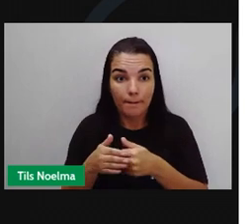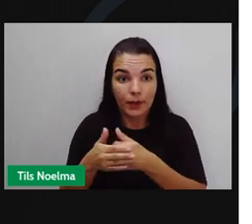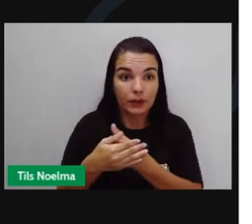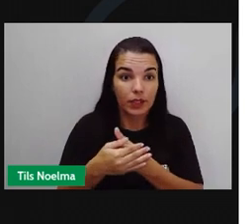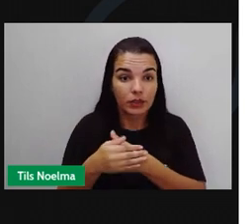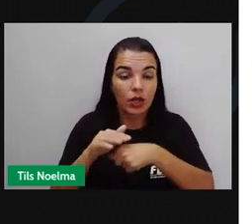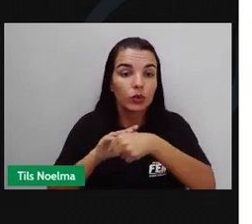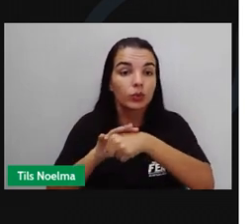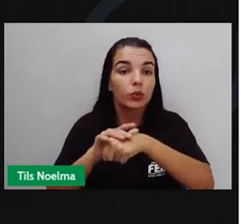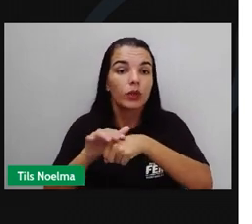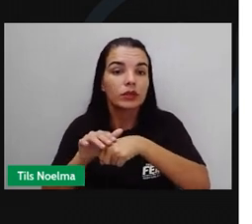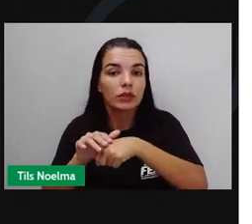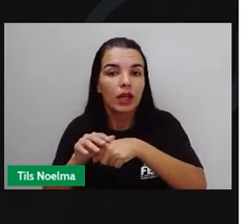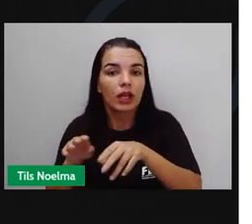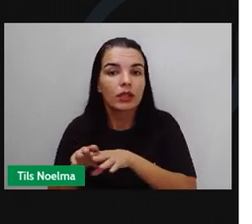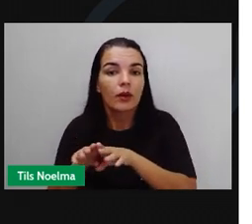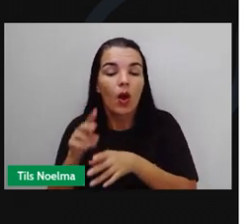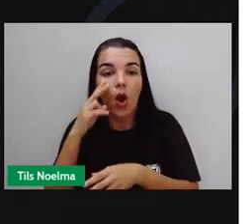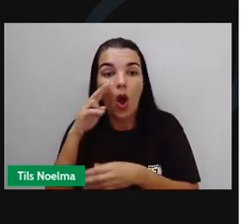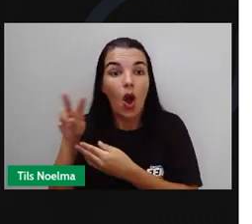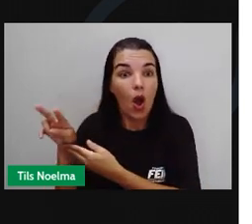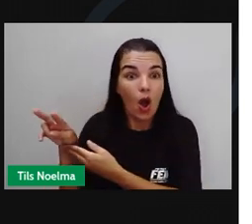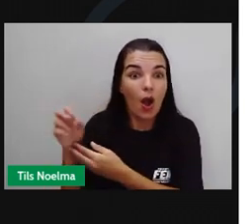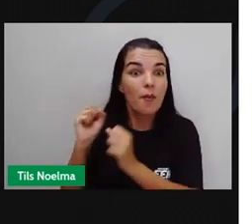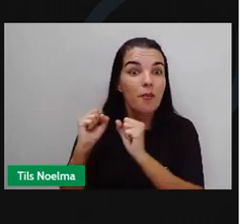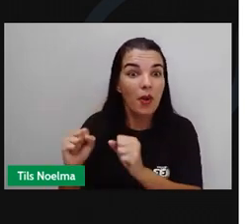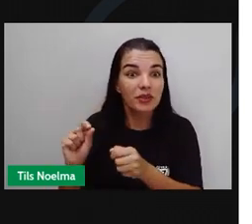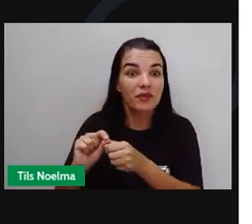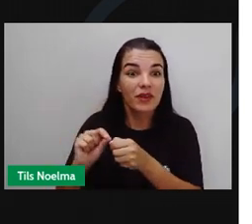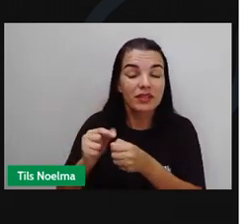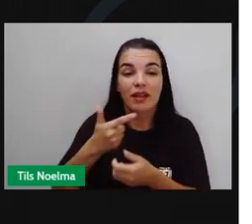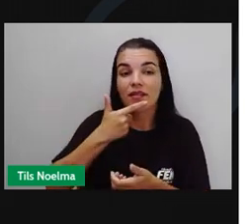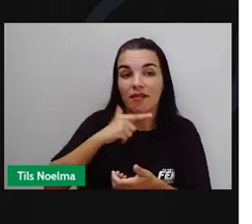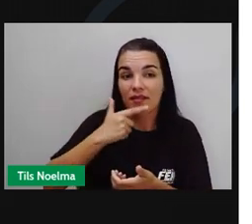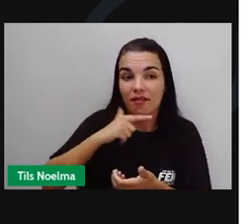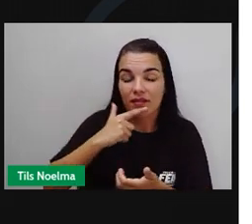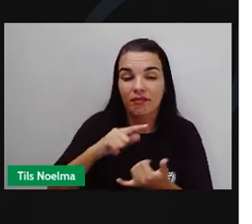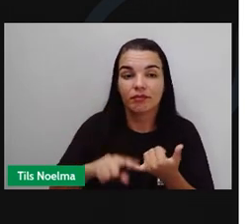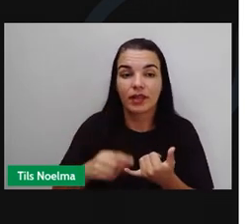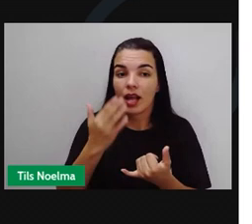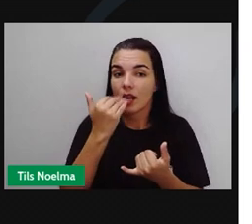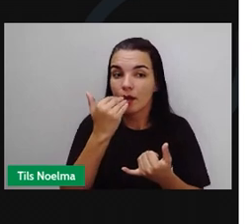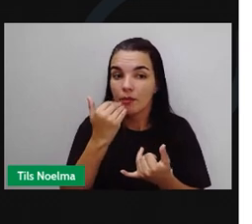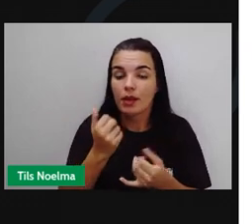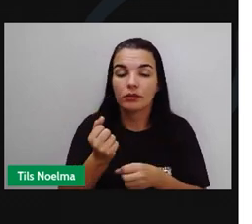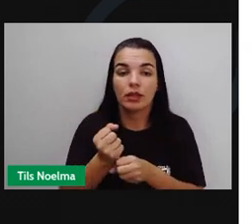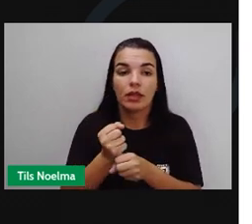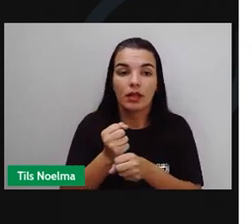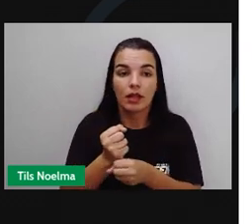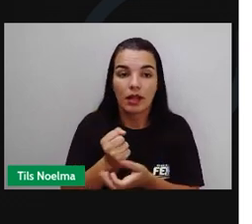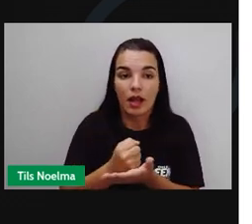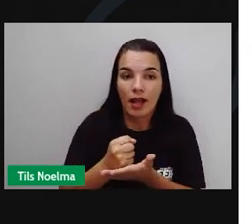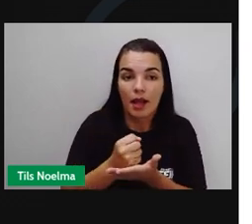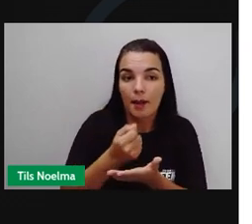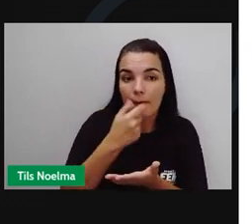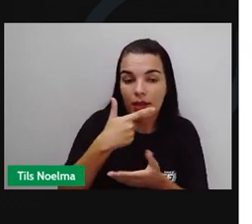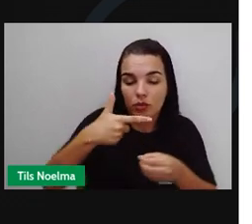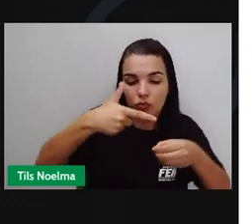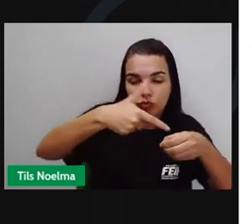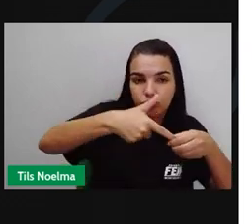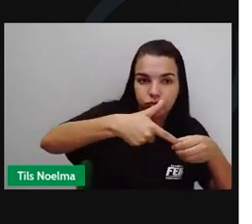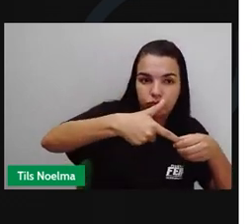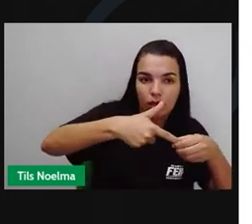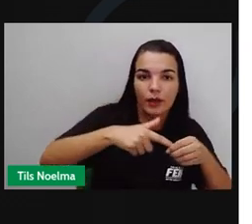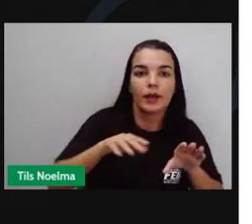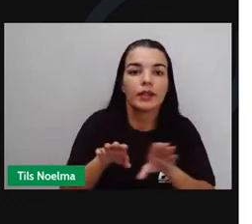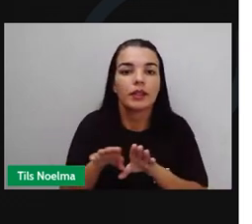-organismos também são importantes na produção de alimentos, remédios e combustíveis. As Bactérias As